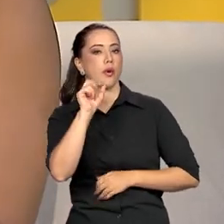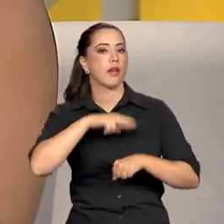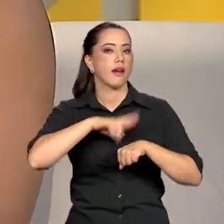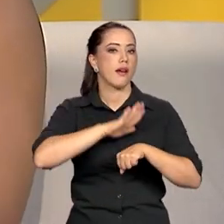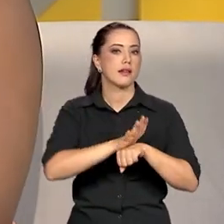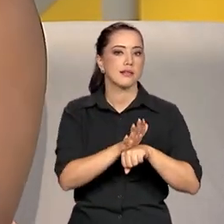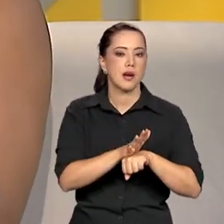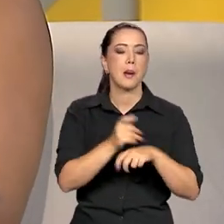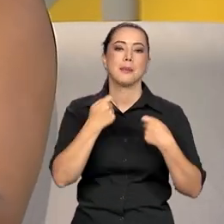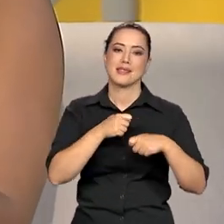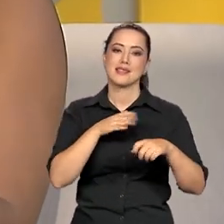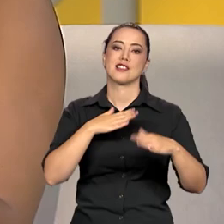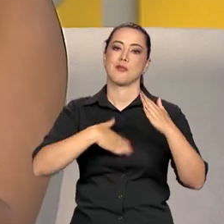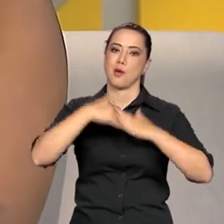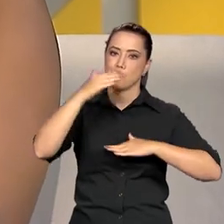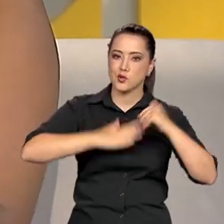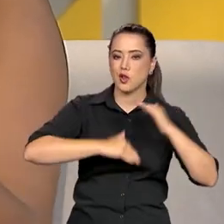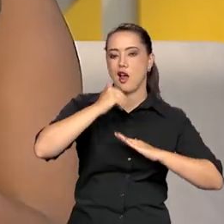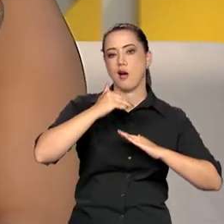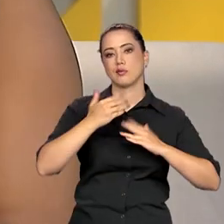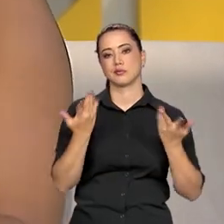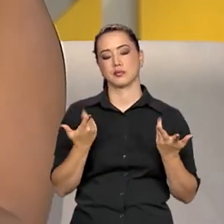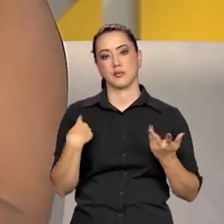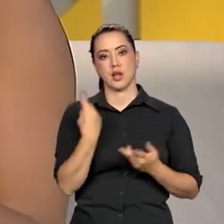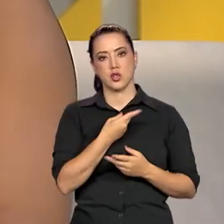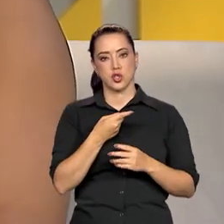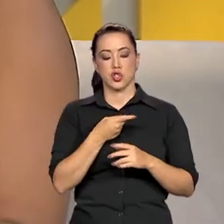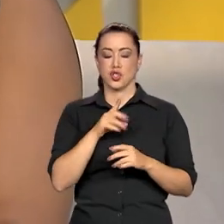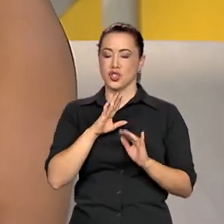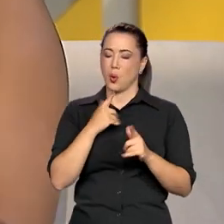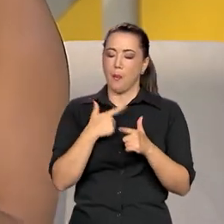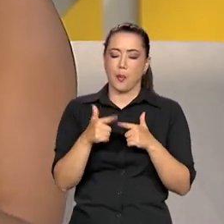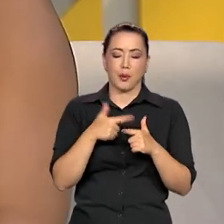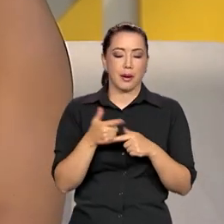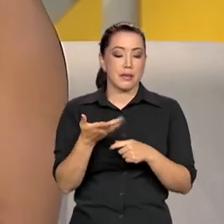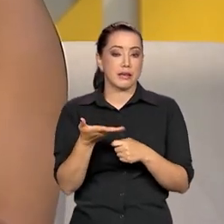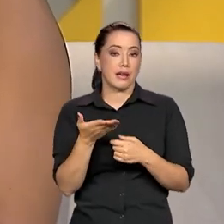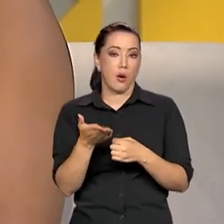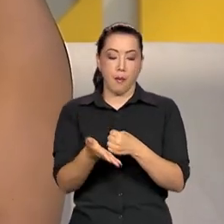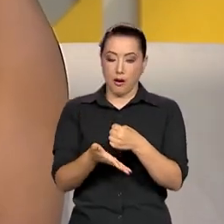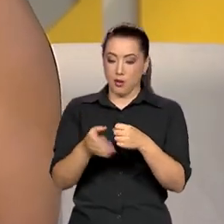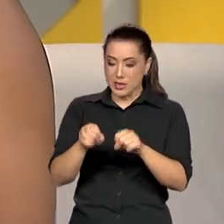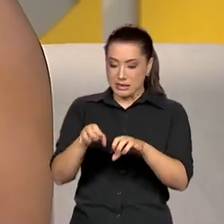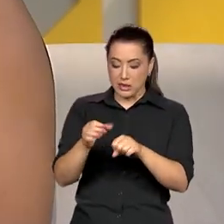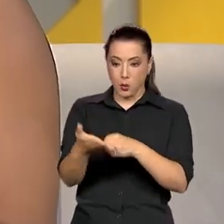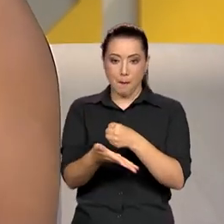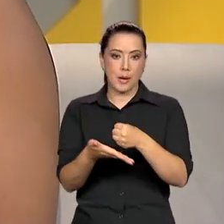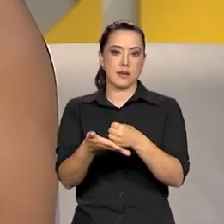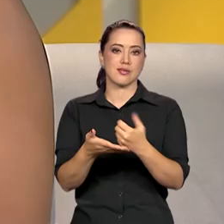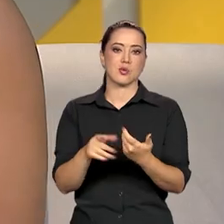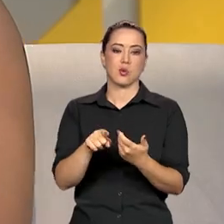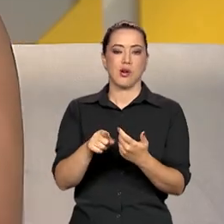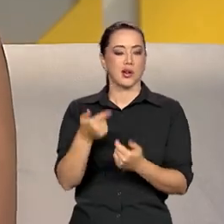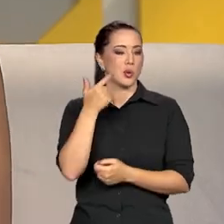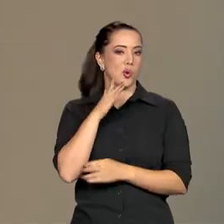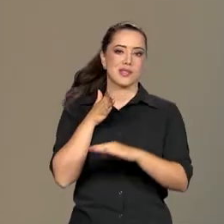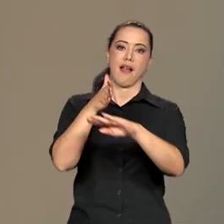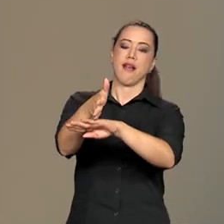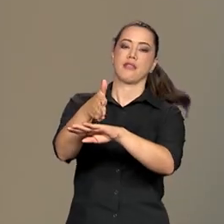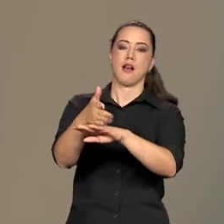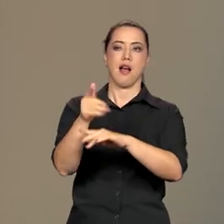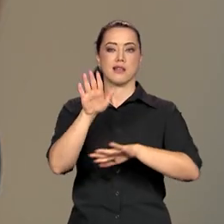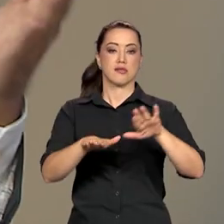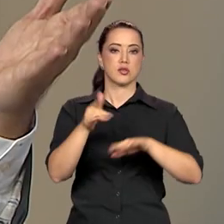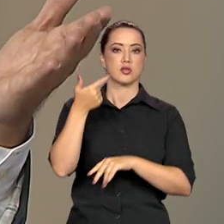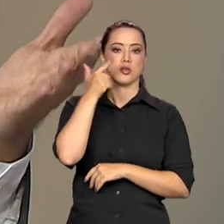qualificar. A gente tem um problema que é a base educacional dessas pessoas, que têm pouco acesso, né? Quando têm acesso, às vezes